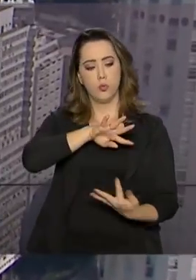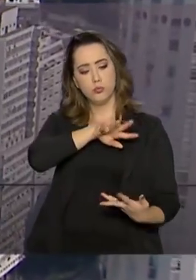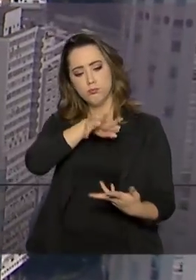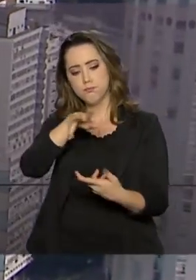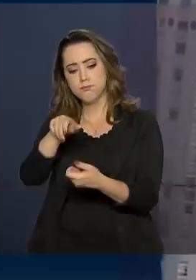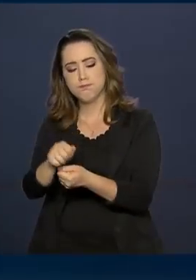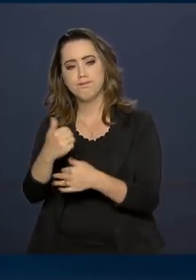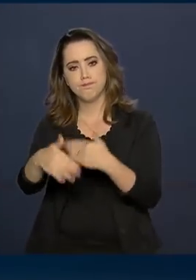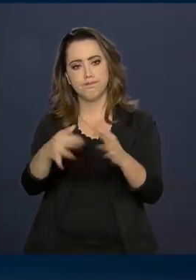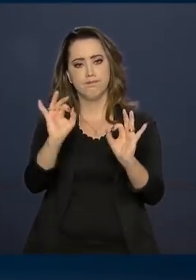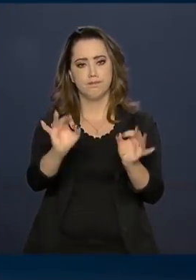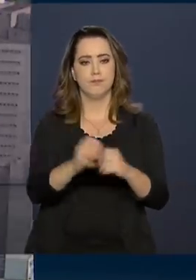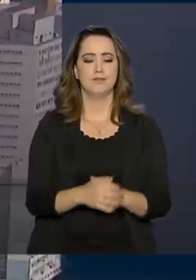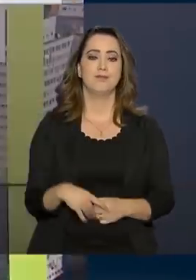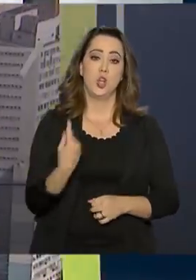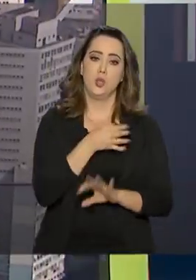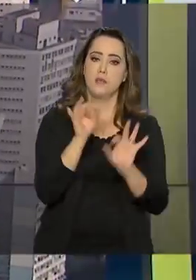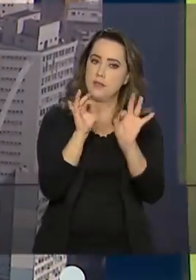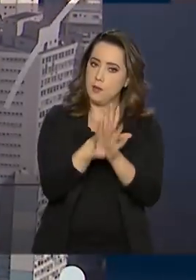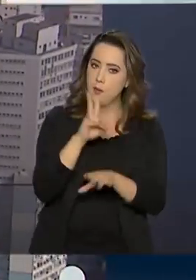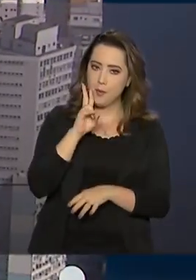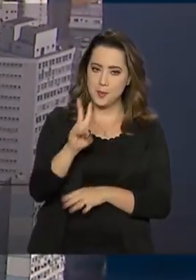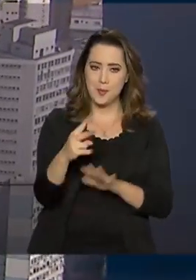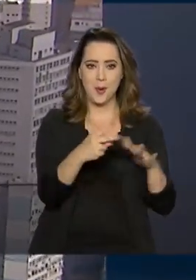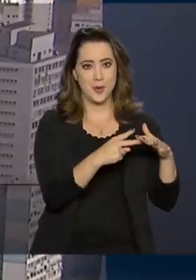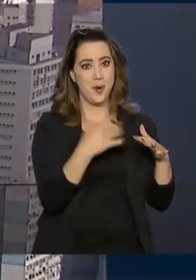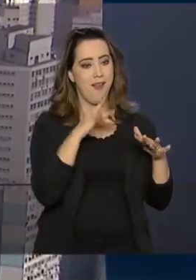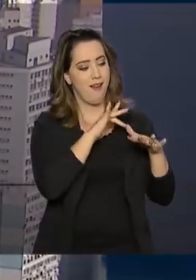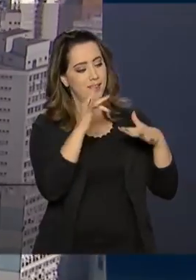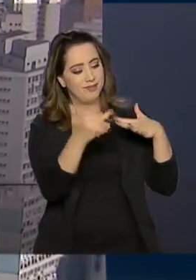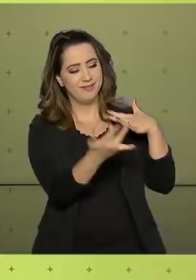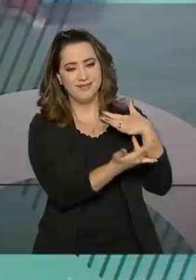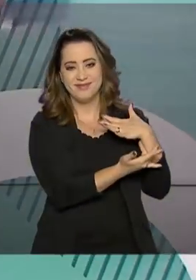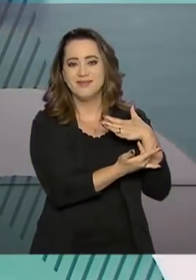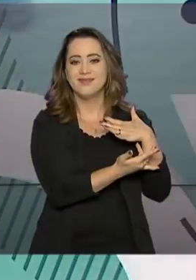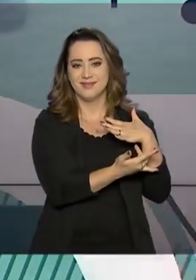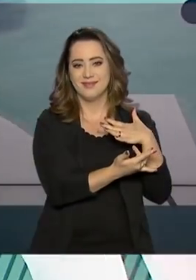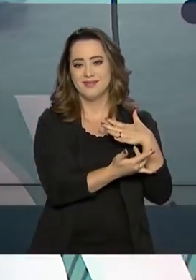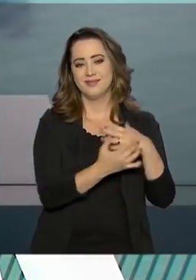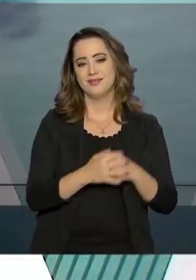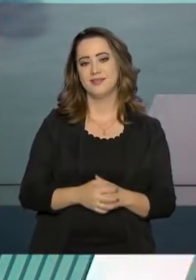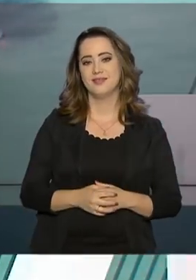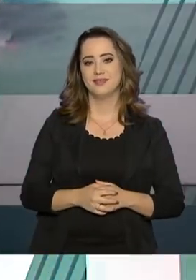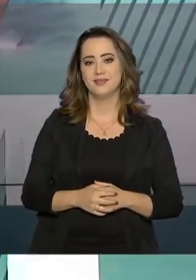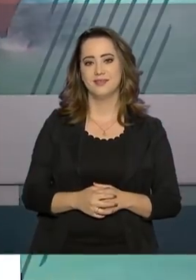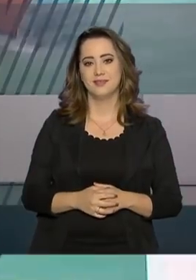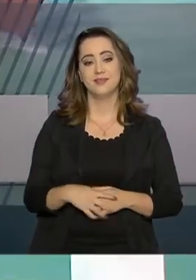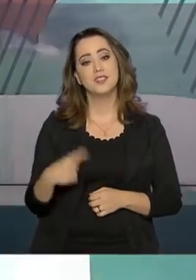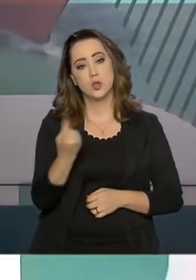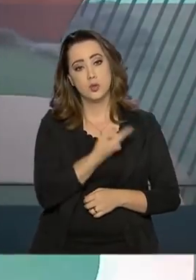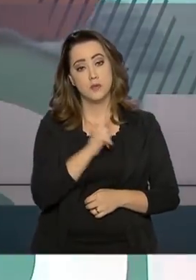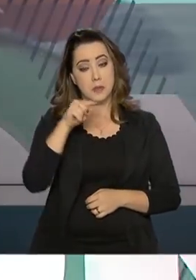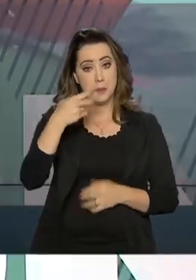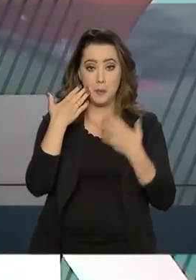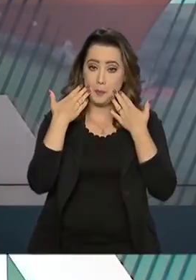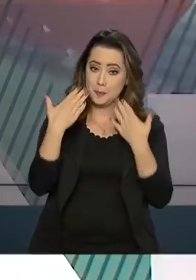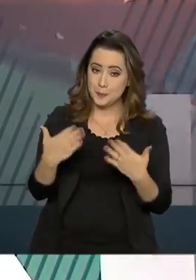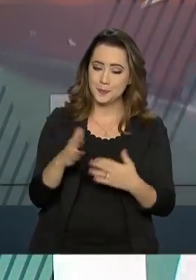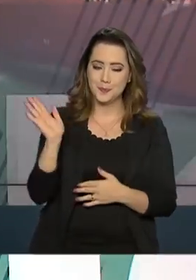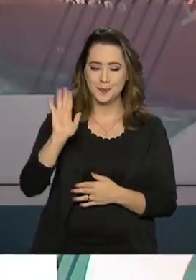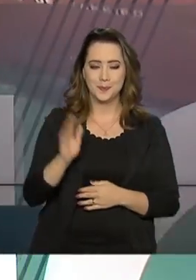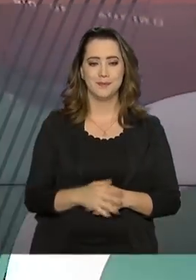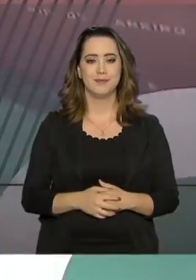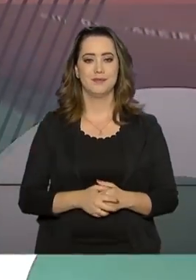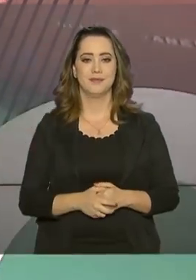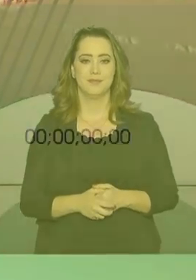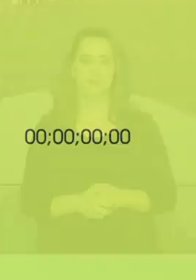O governo agora fica por aqui, mas você pode continuar nos acompanhando pelas redes sociais. Nos vemos na próxima edição. Até